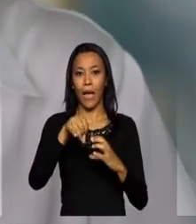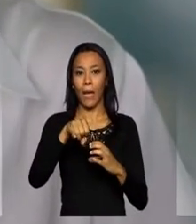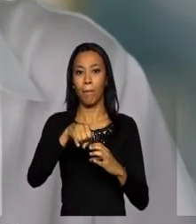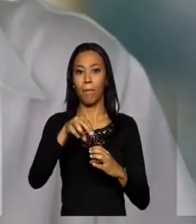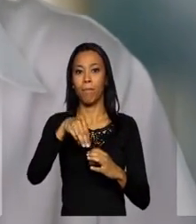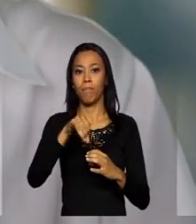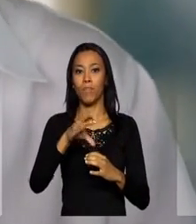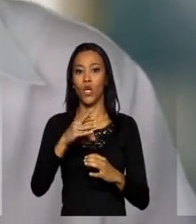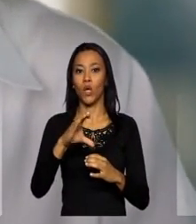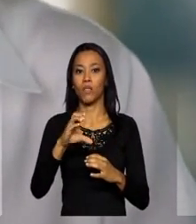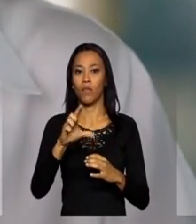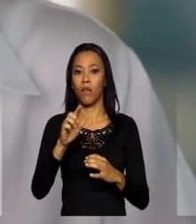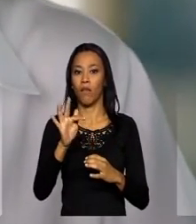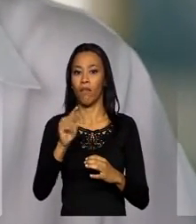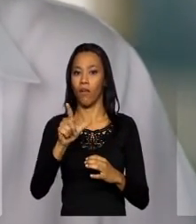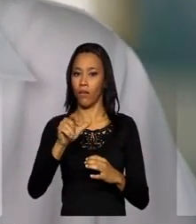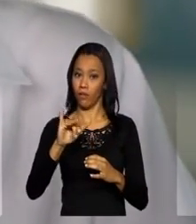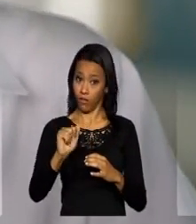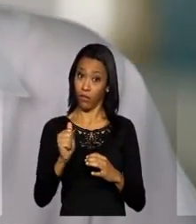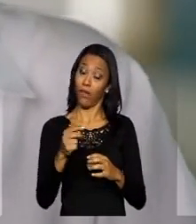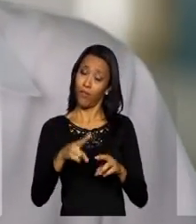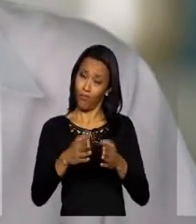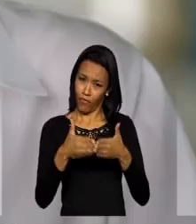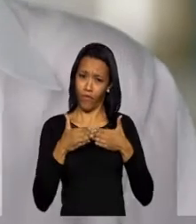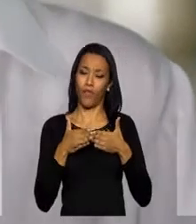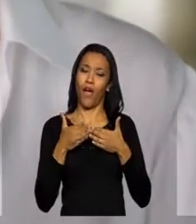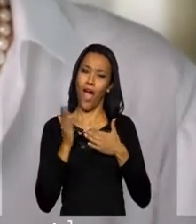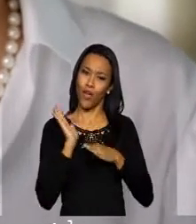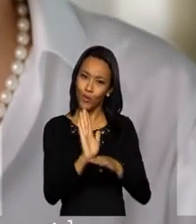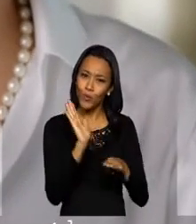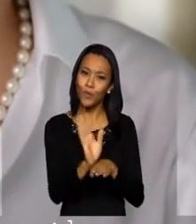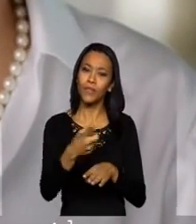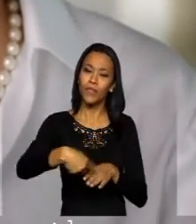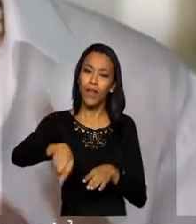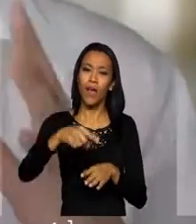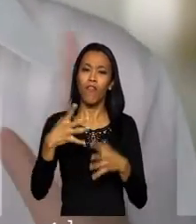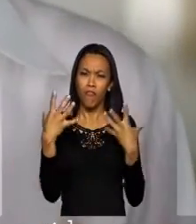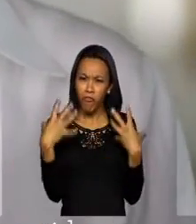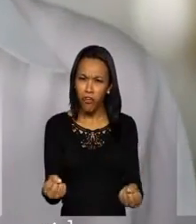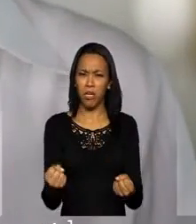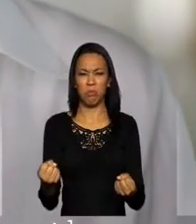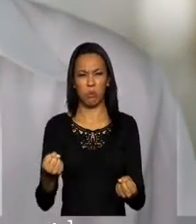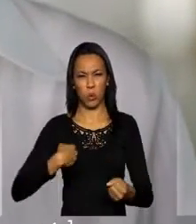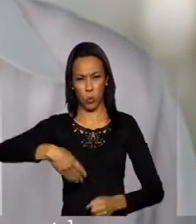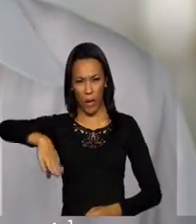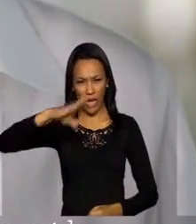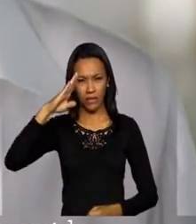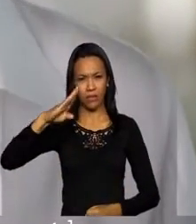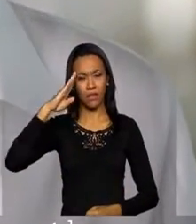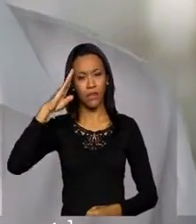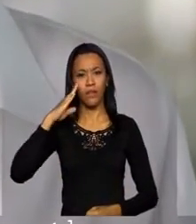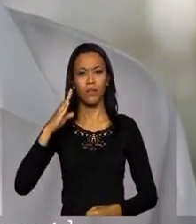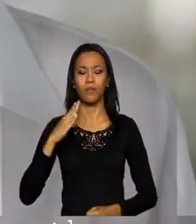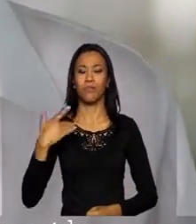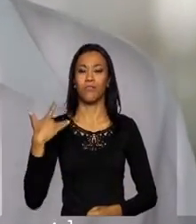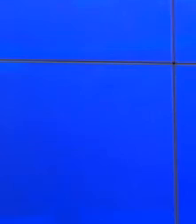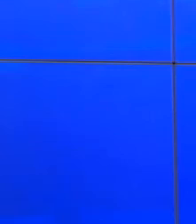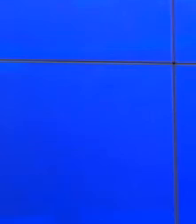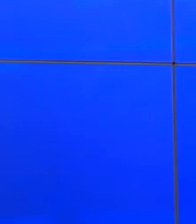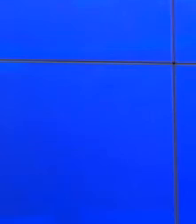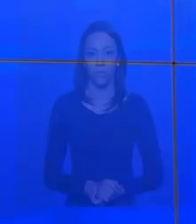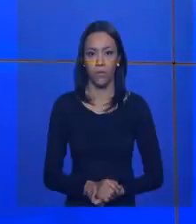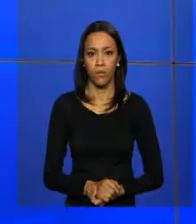Por favor, ajudem-nos a lhes proteger. Formemos um grande exército de paz e de saúde.